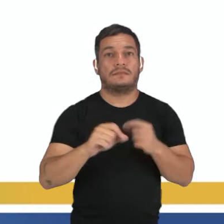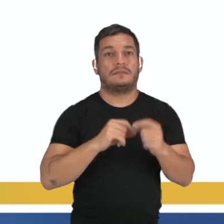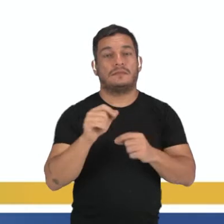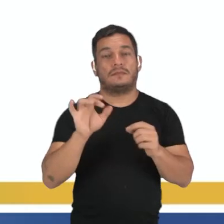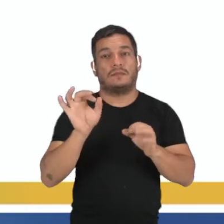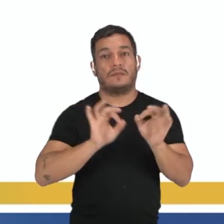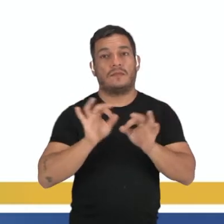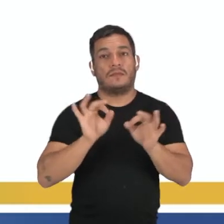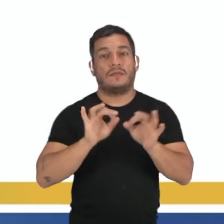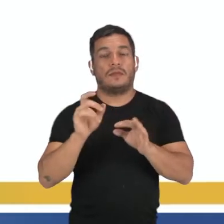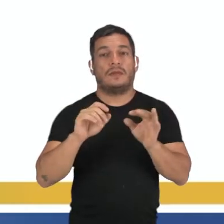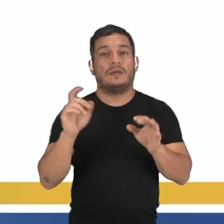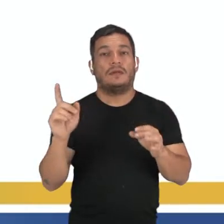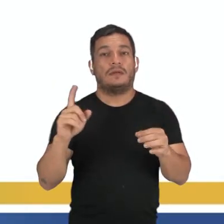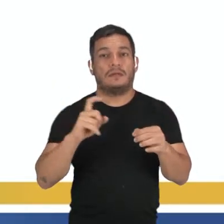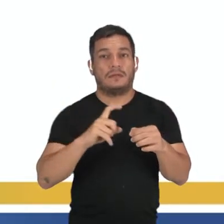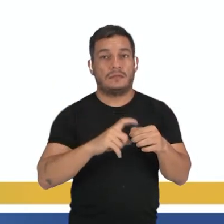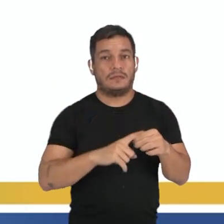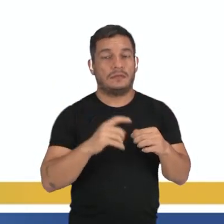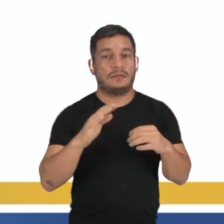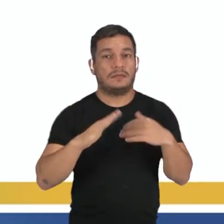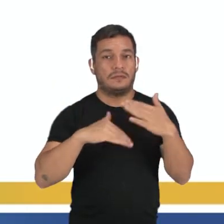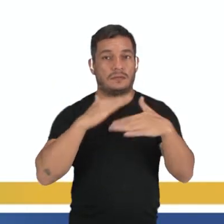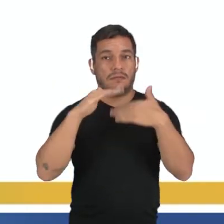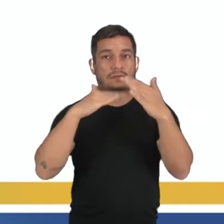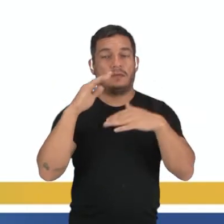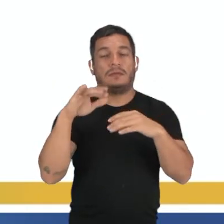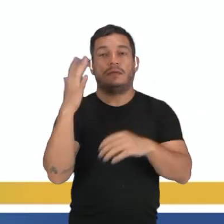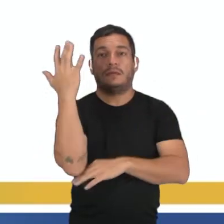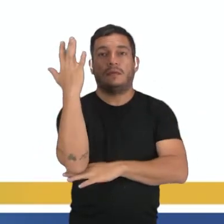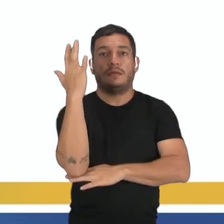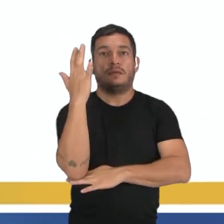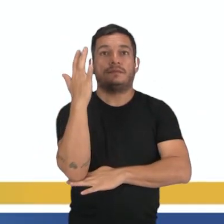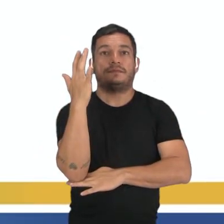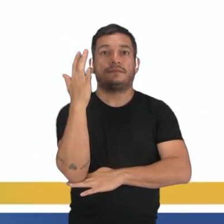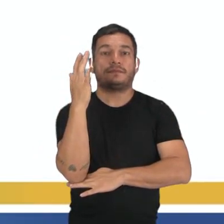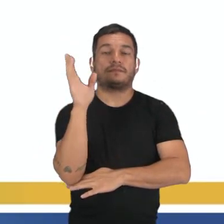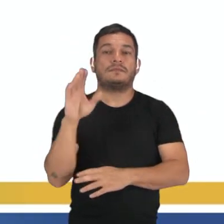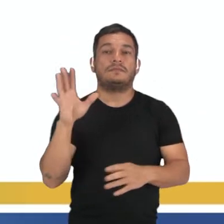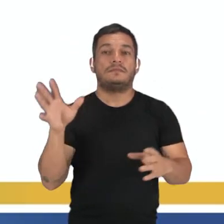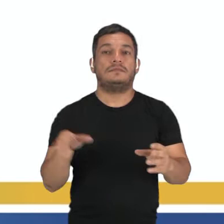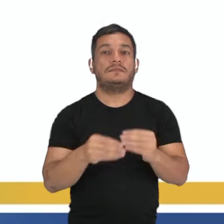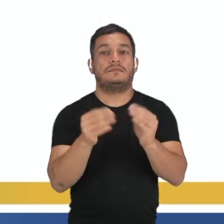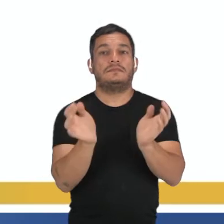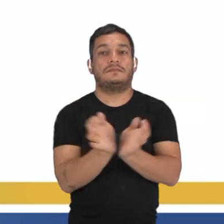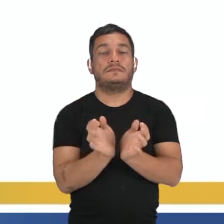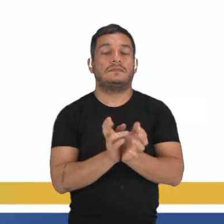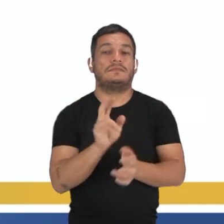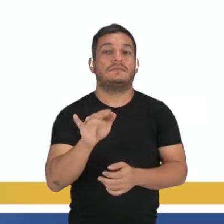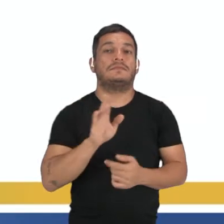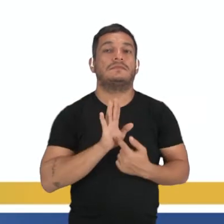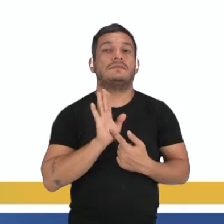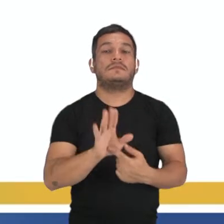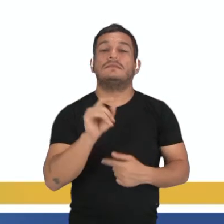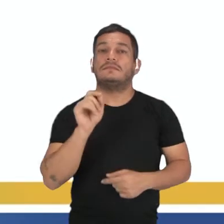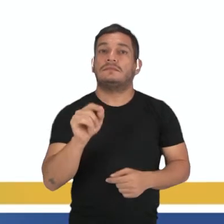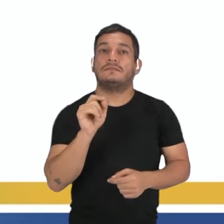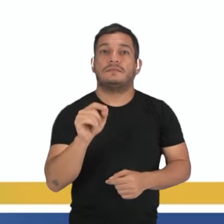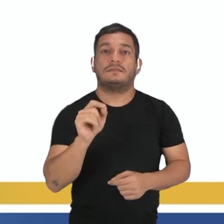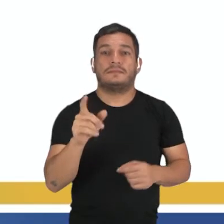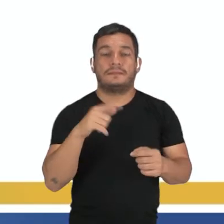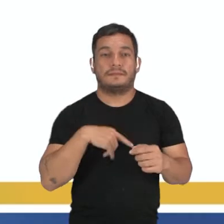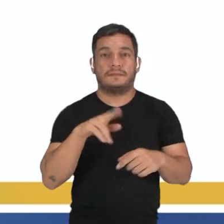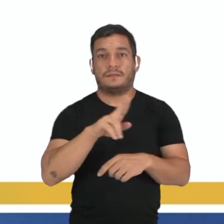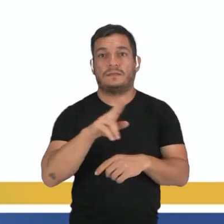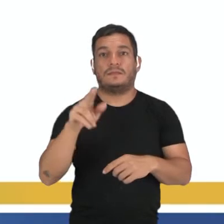são os órgãos de reprodução dessa planta. E uma flor completa desse grupo vai apresentar o quê? Vai ter as